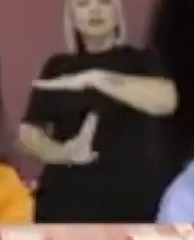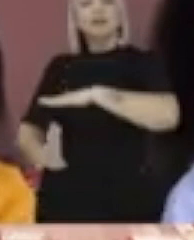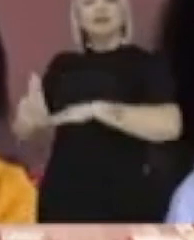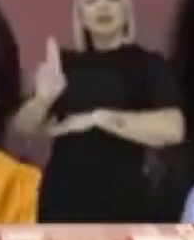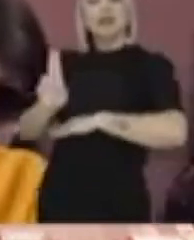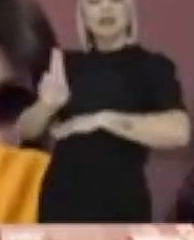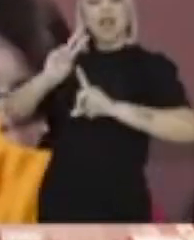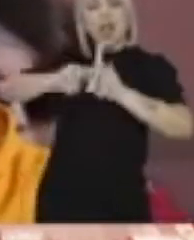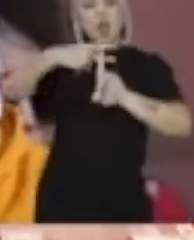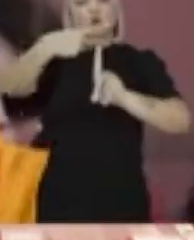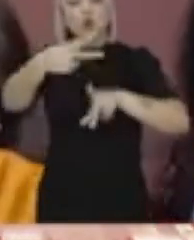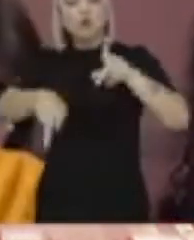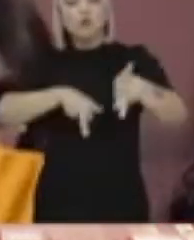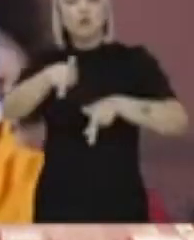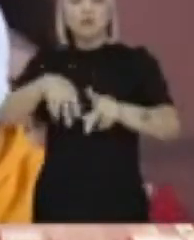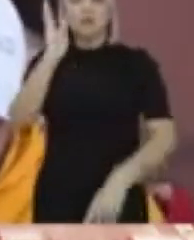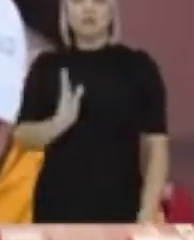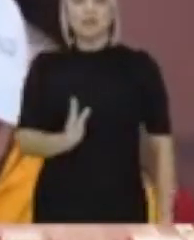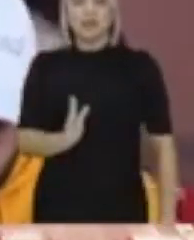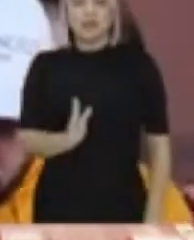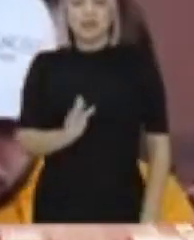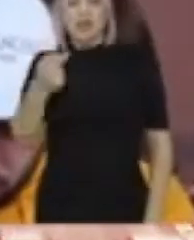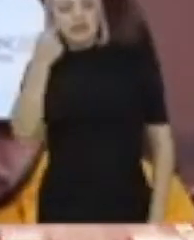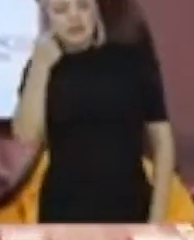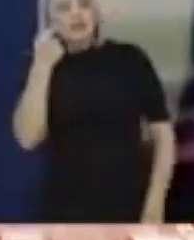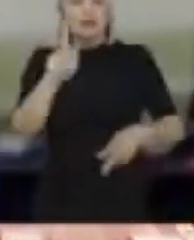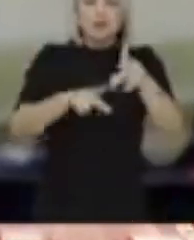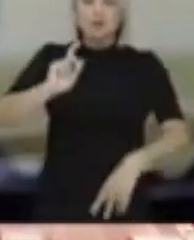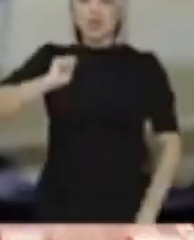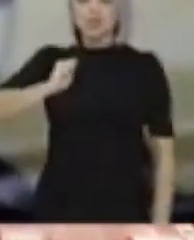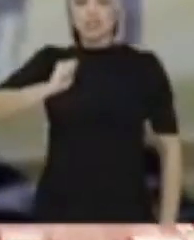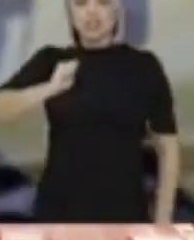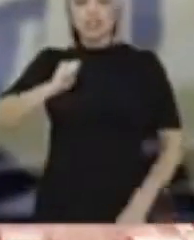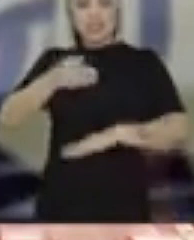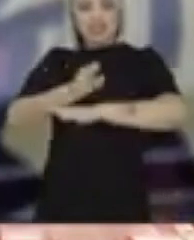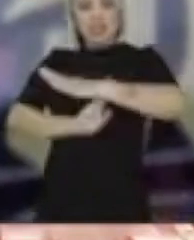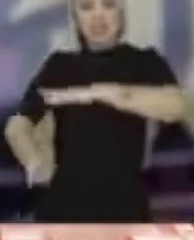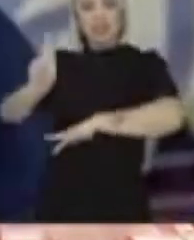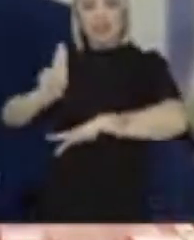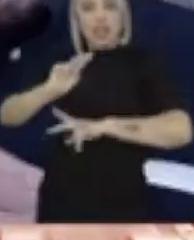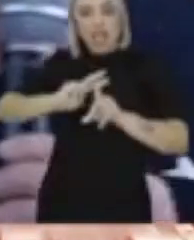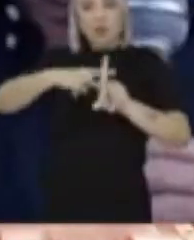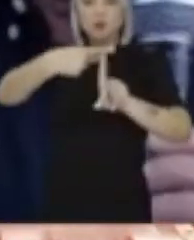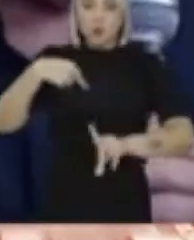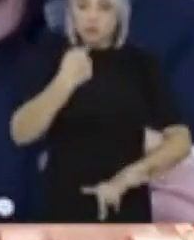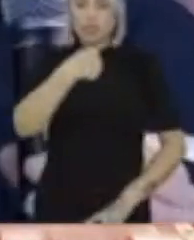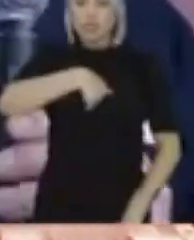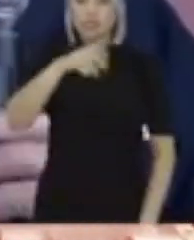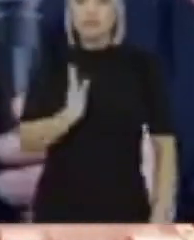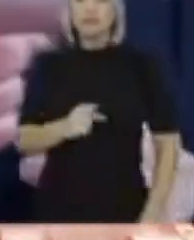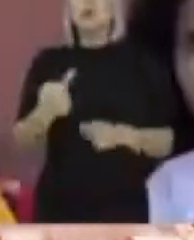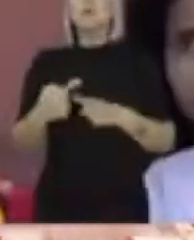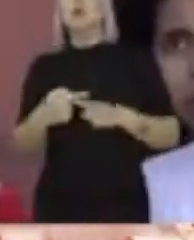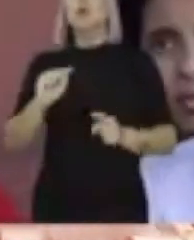Oferecer futuro. Essa é a primeira mudança. A segunda questão da campanha é que o Lula vai insistir, a gente